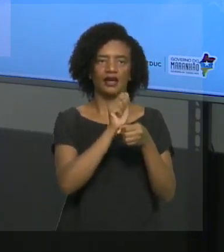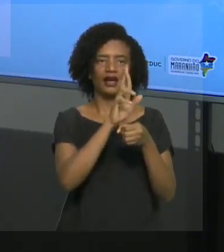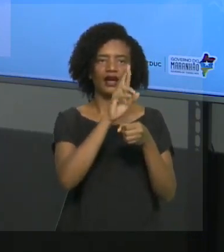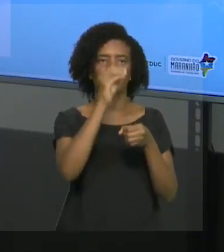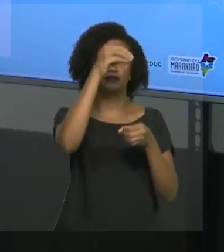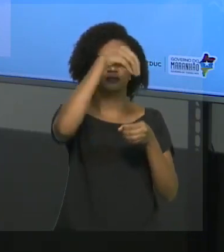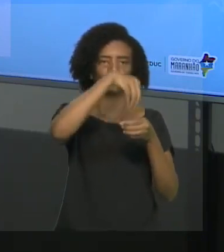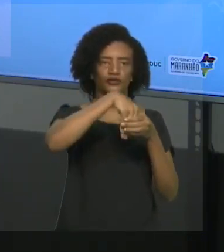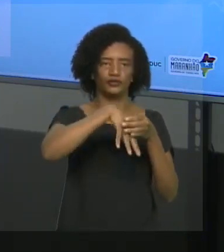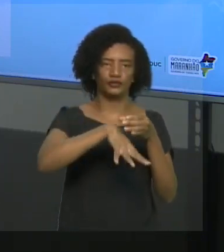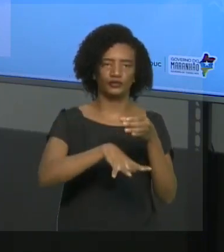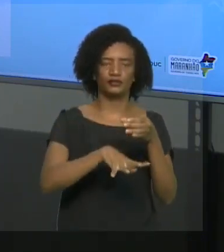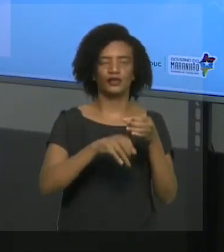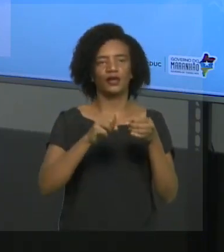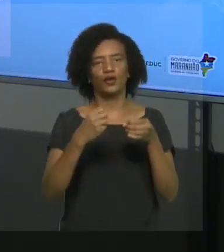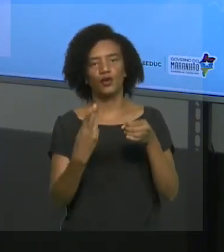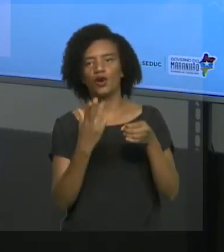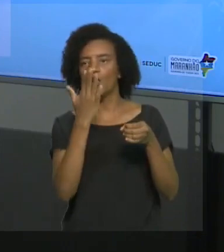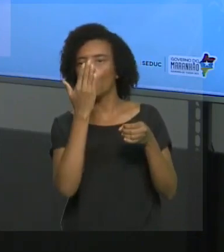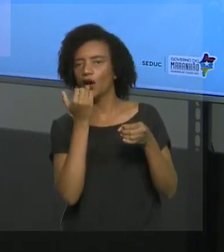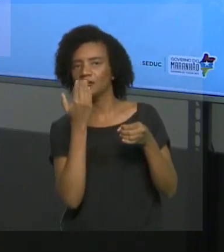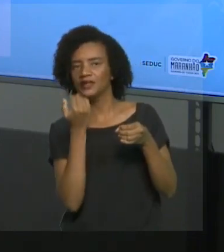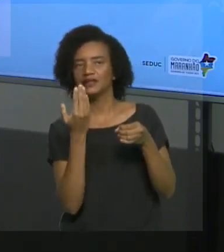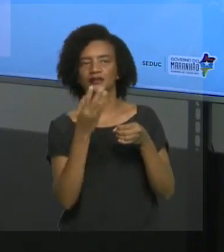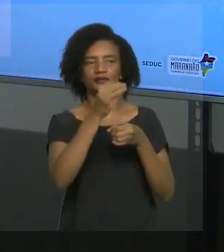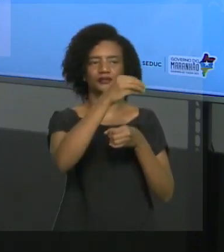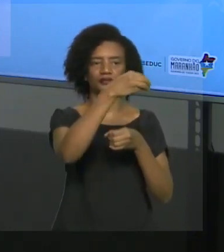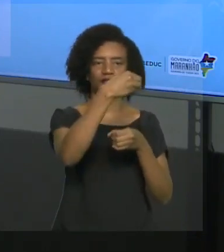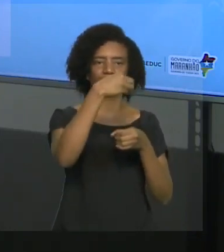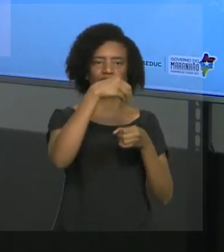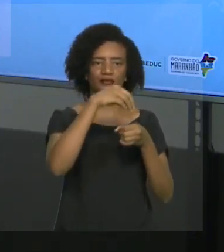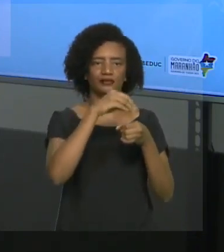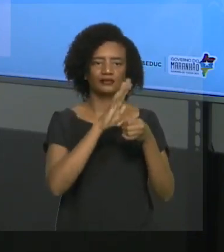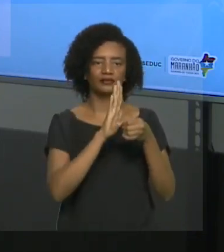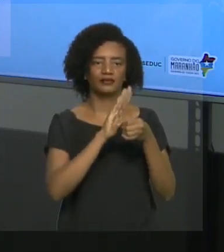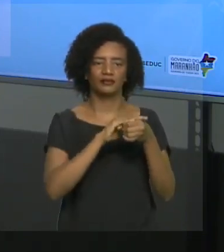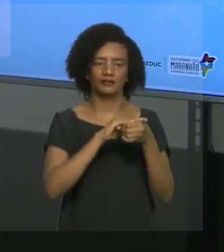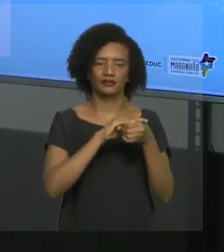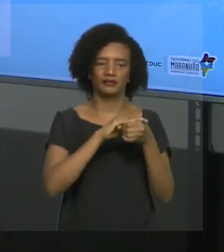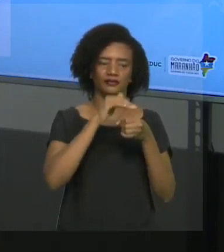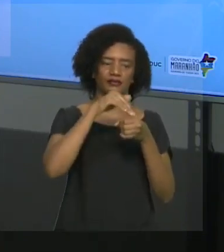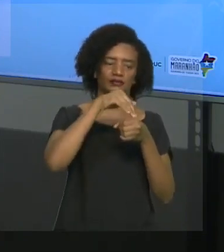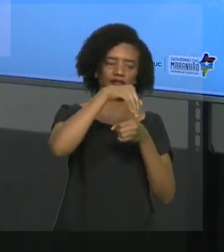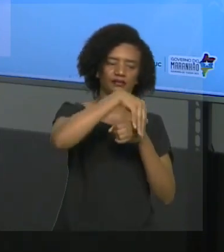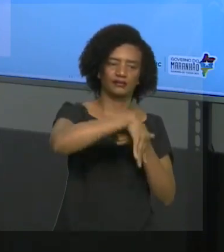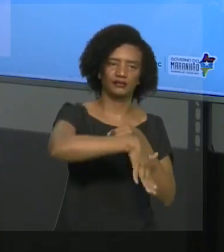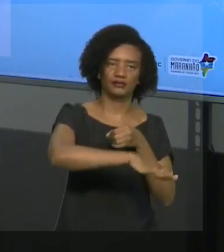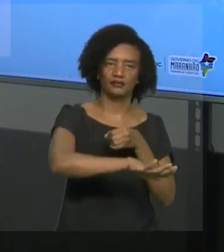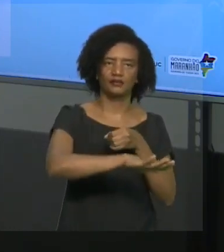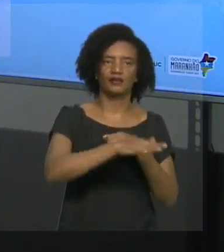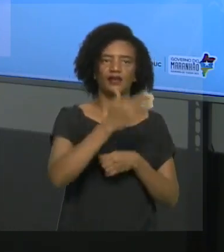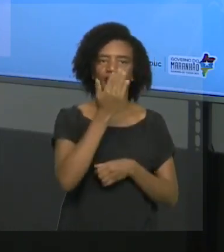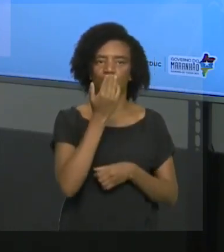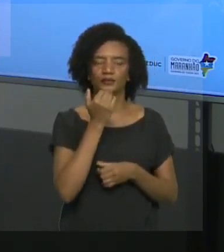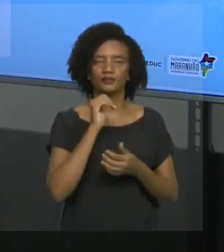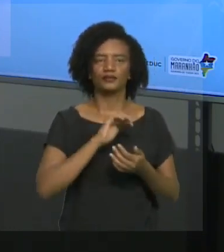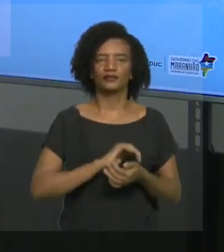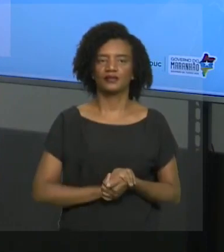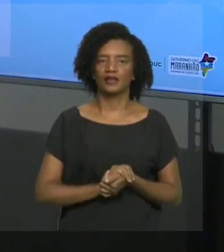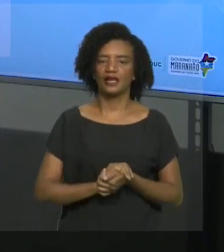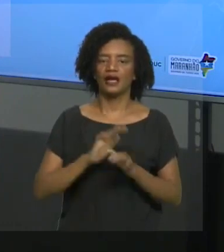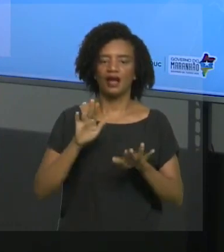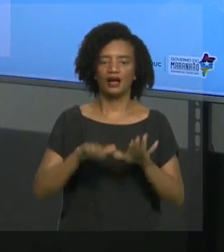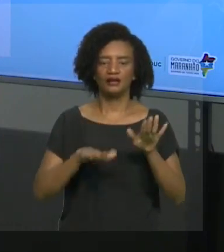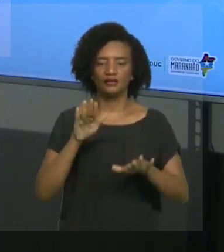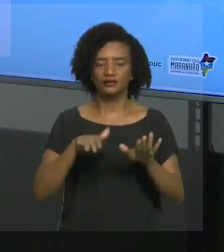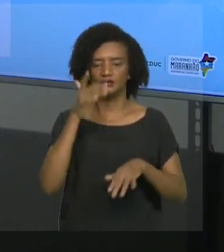laringe. O é que acontece? A gente se engasga. Então, gera a tosse. Essa tosse é a tentativa de expulsar o material que veio para um